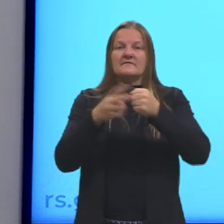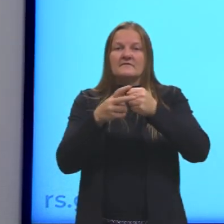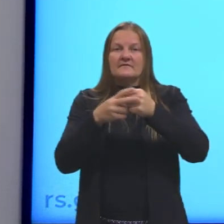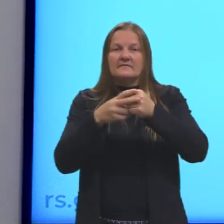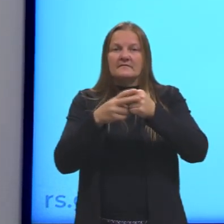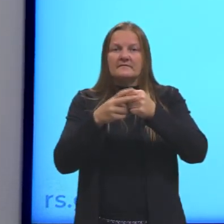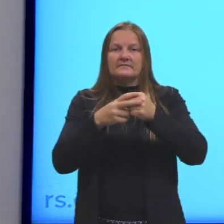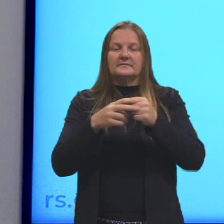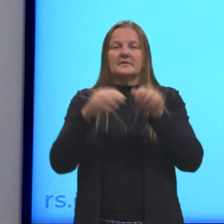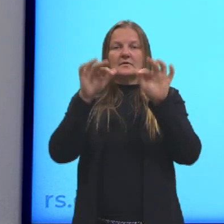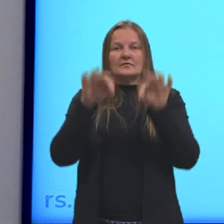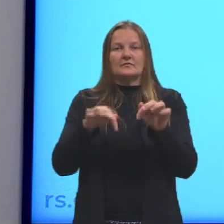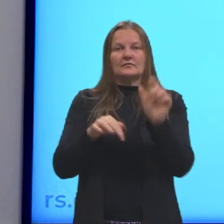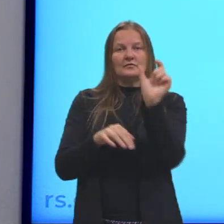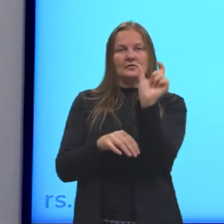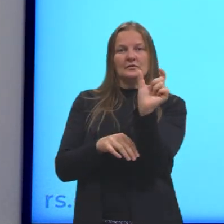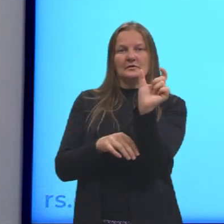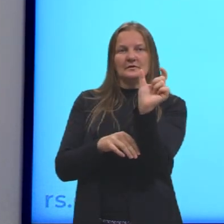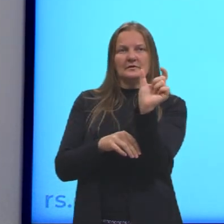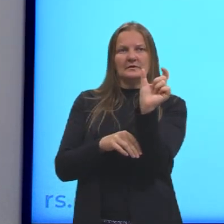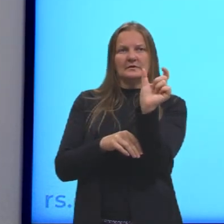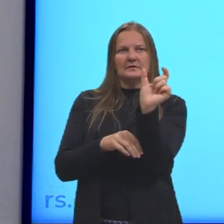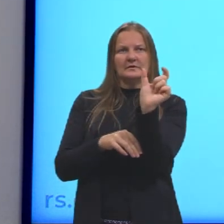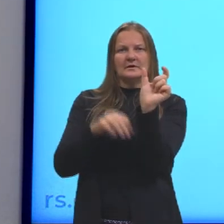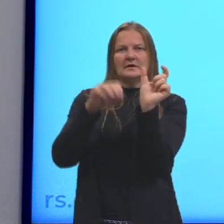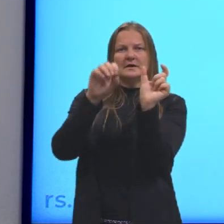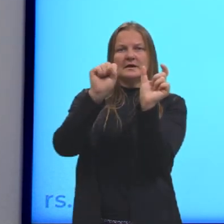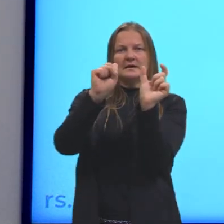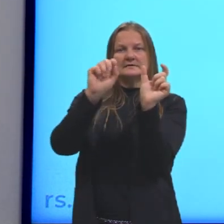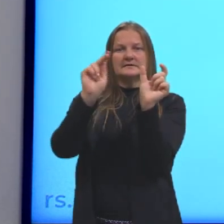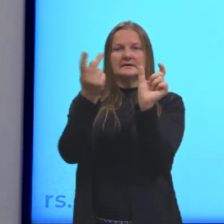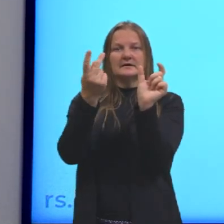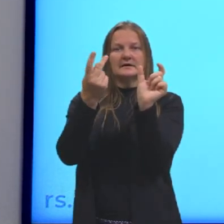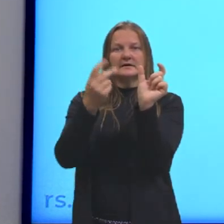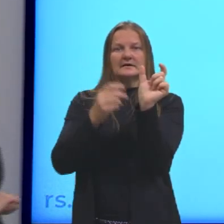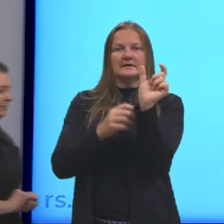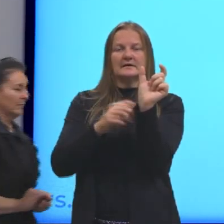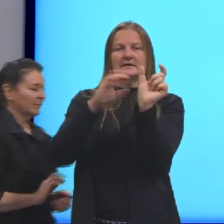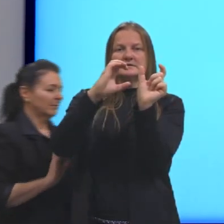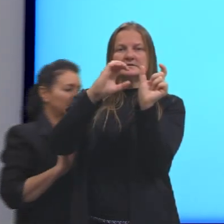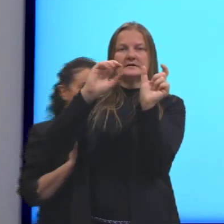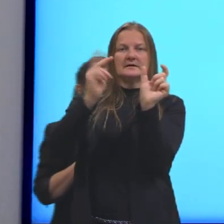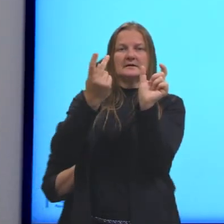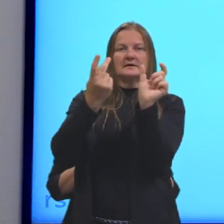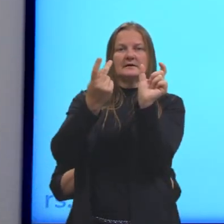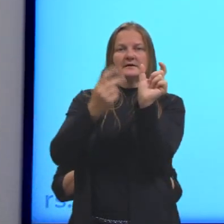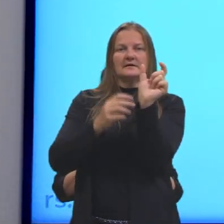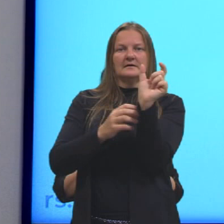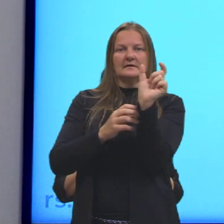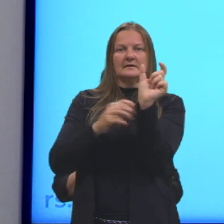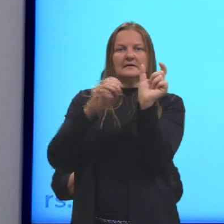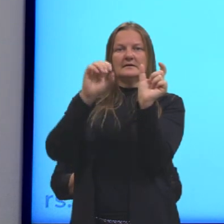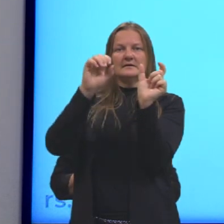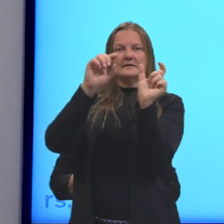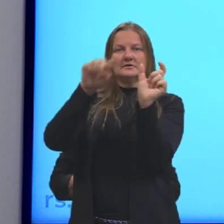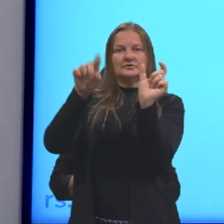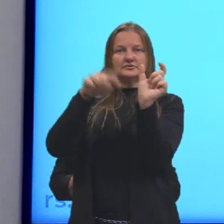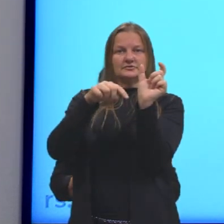terminado em o, em sh, em ch, em x,